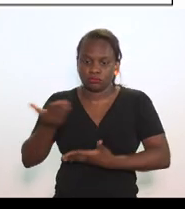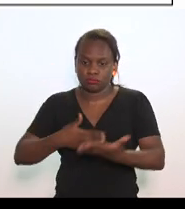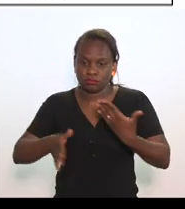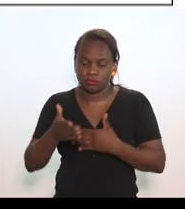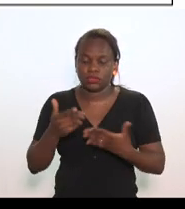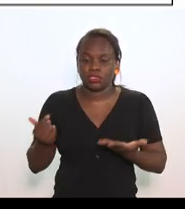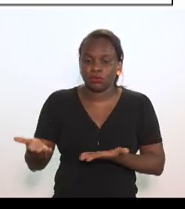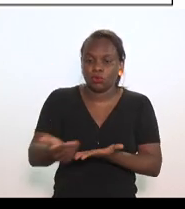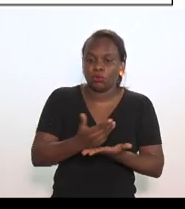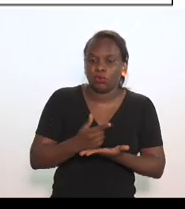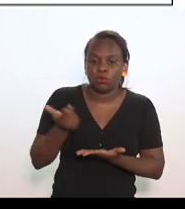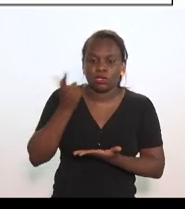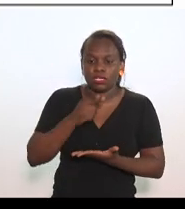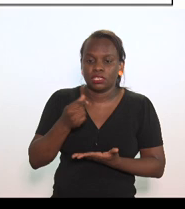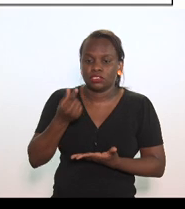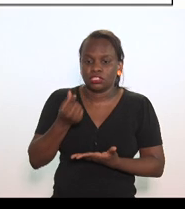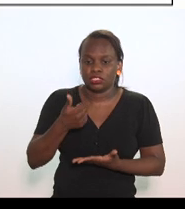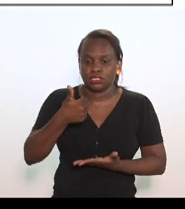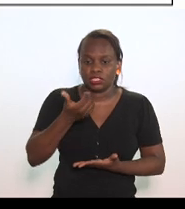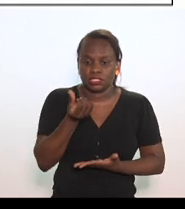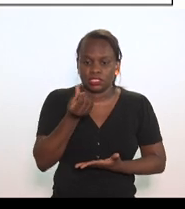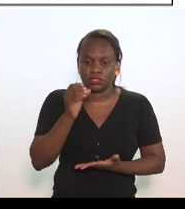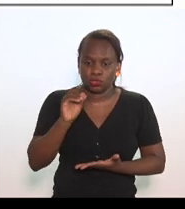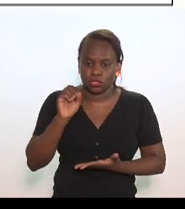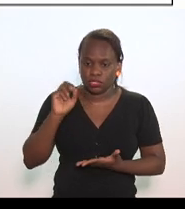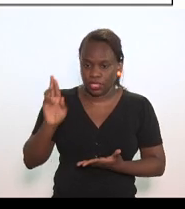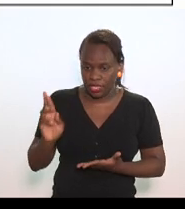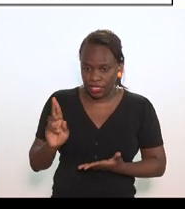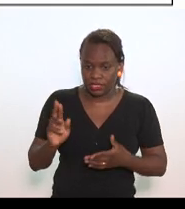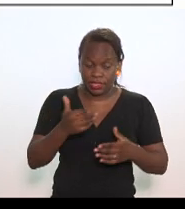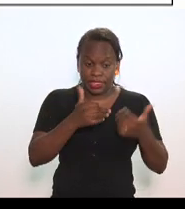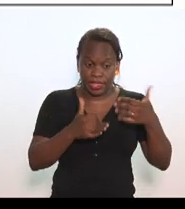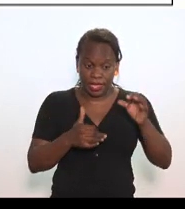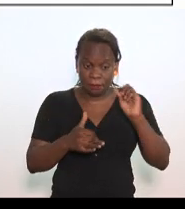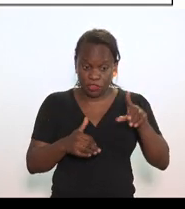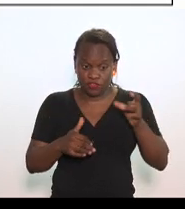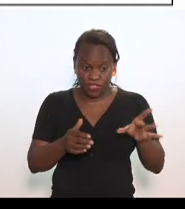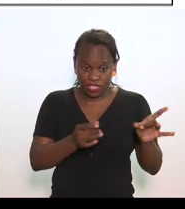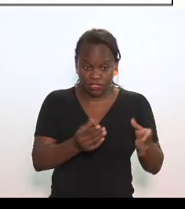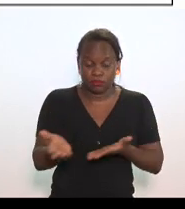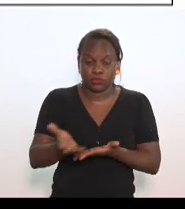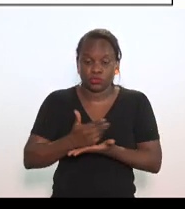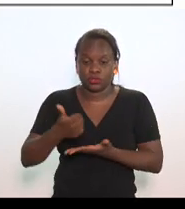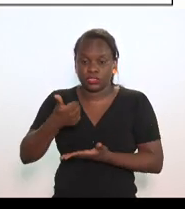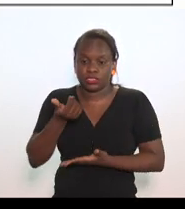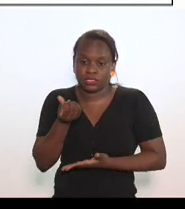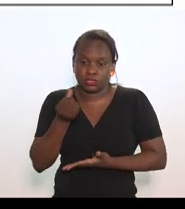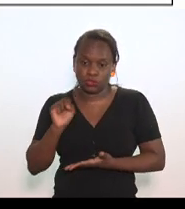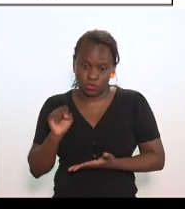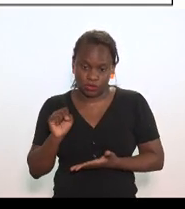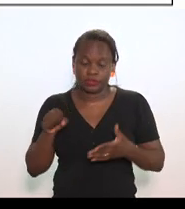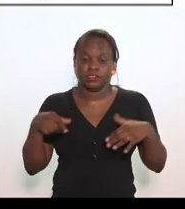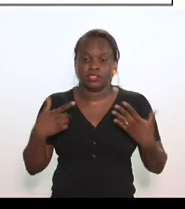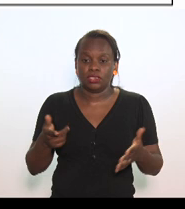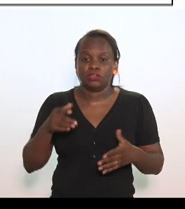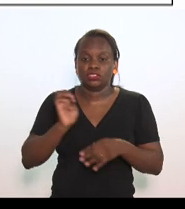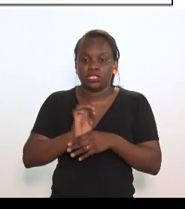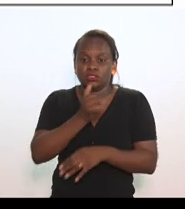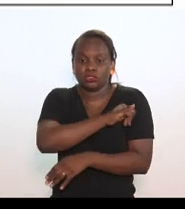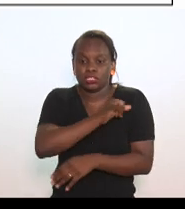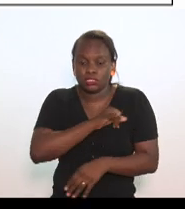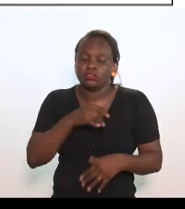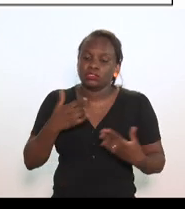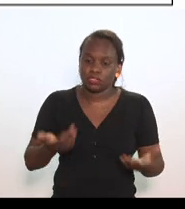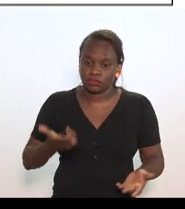168 reais a cada 10 mil reais e o cenário do Rio de Janeiro, o mesmo com 20%, a gente